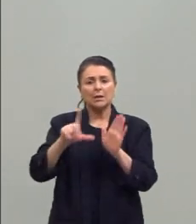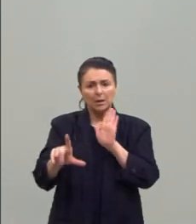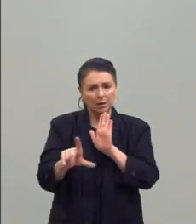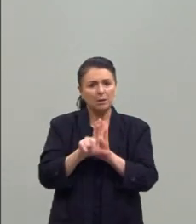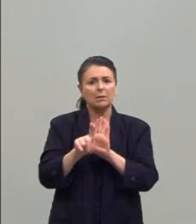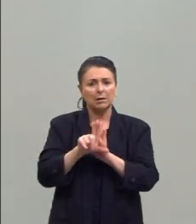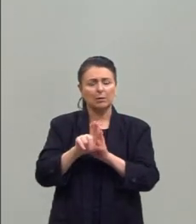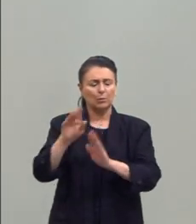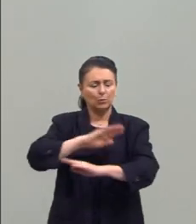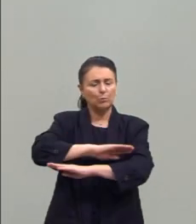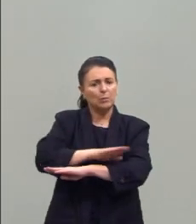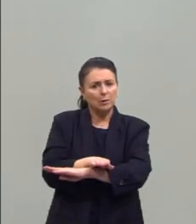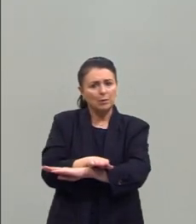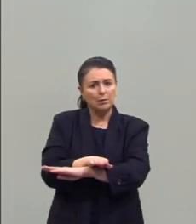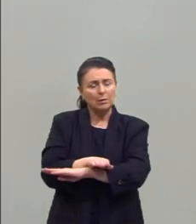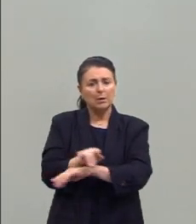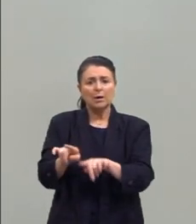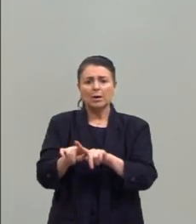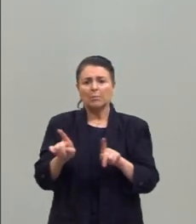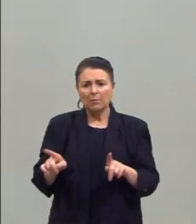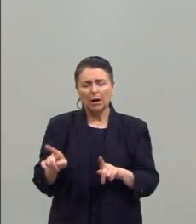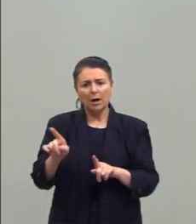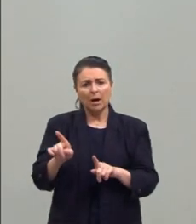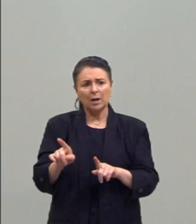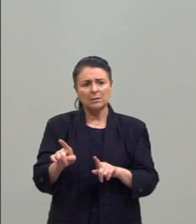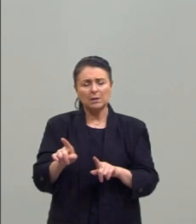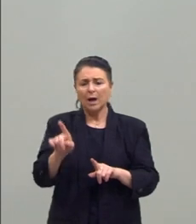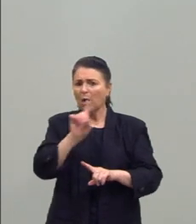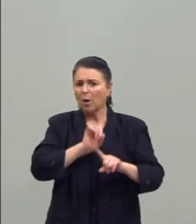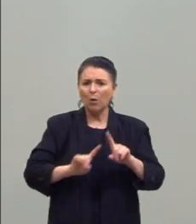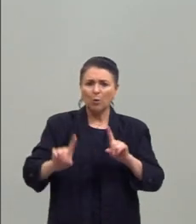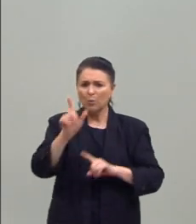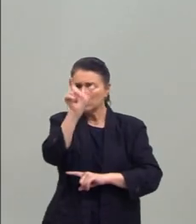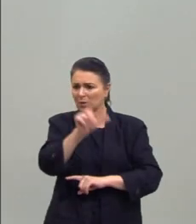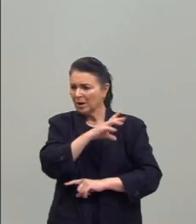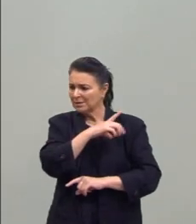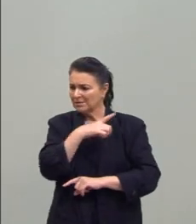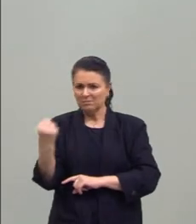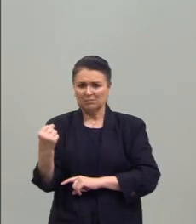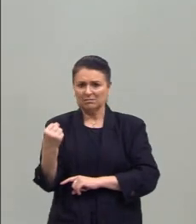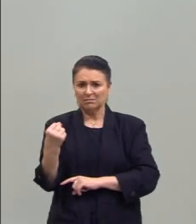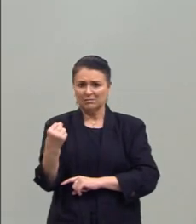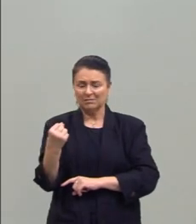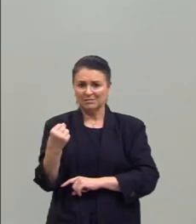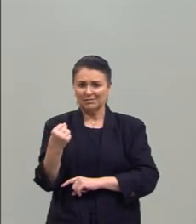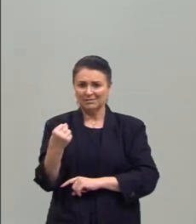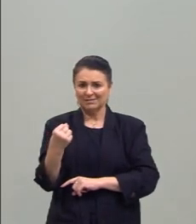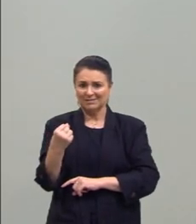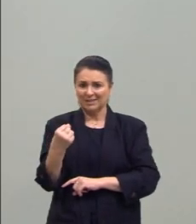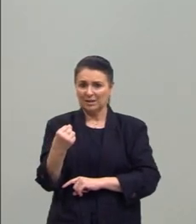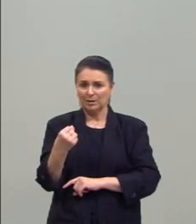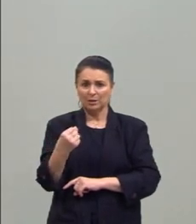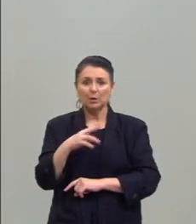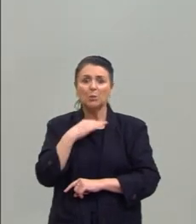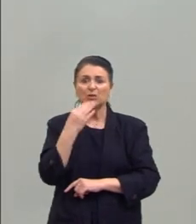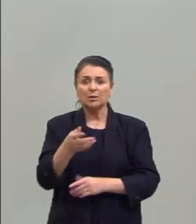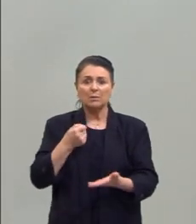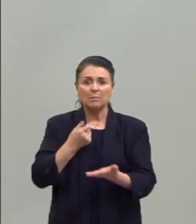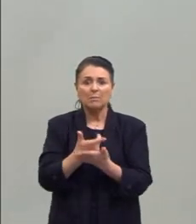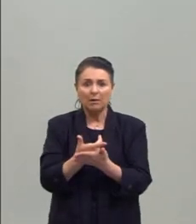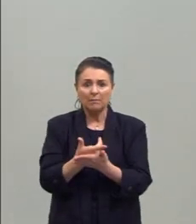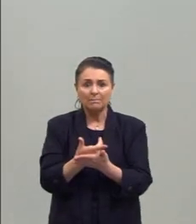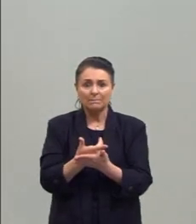racismo, mas, ao mesmo tempo, muita gente escapa dela. A lei do racismo é inafiançável, ela é